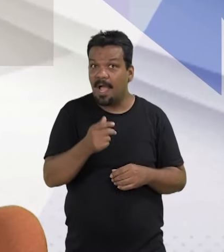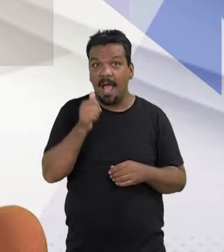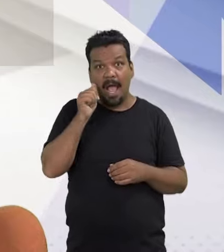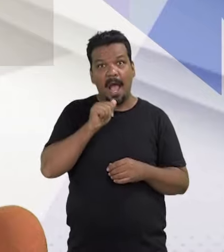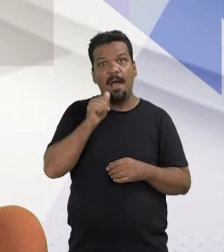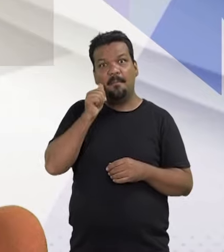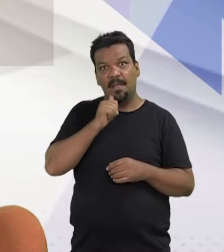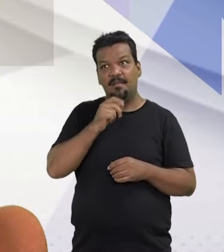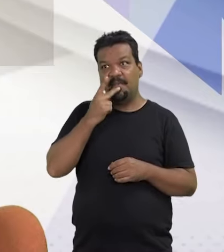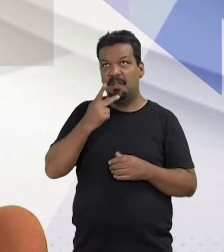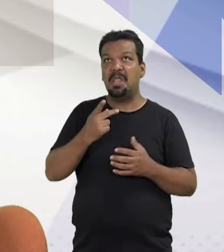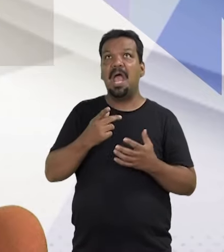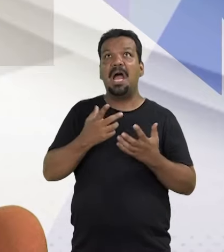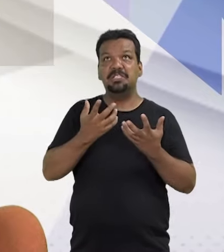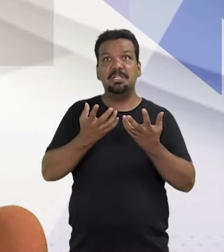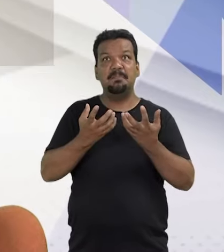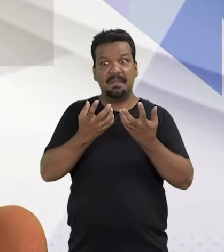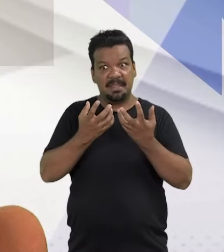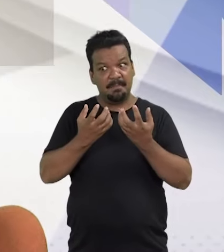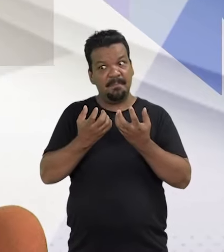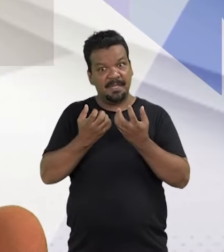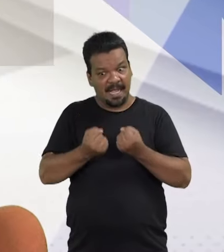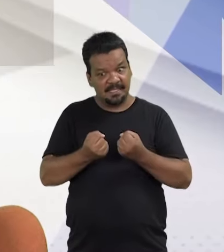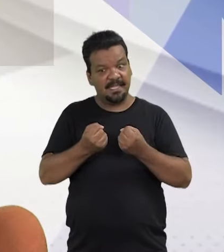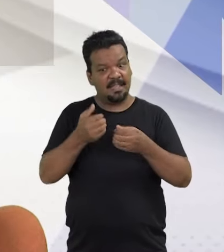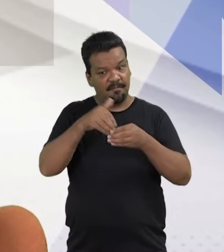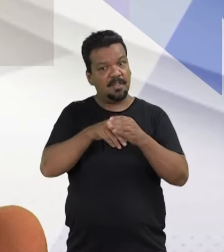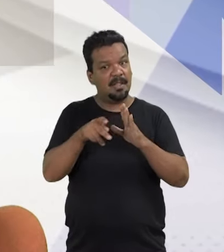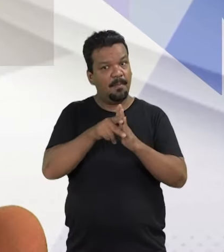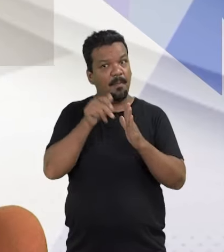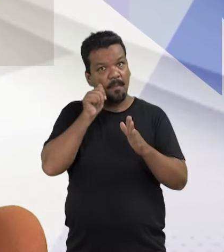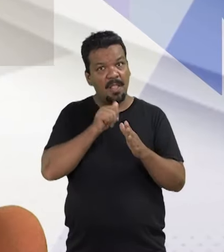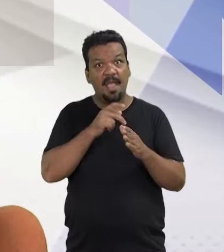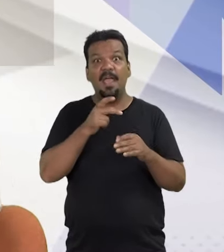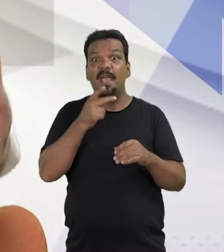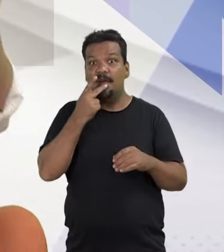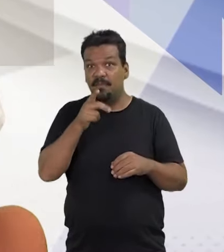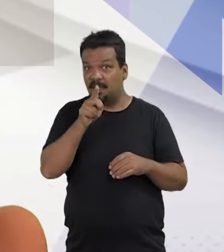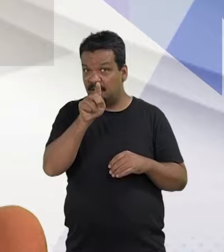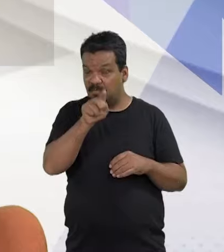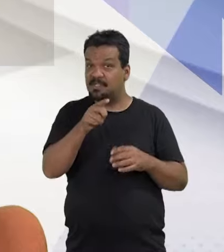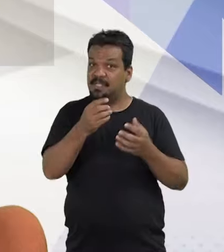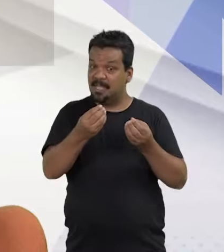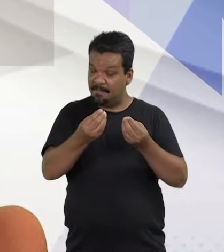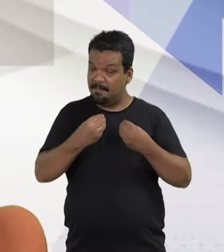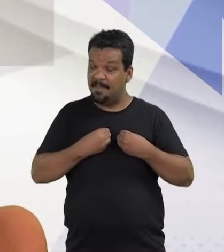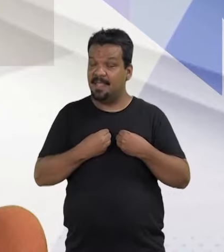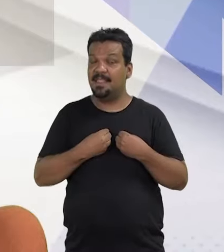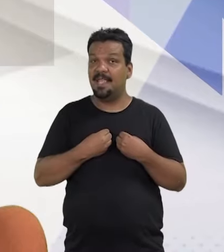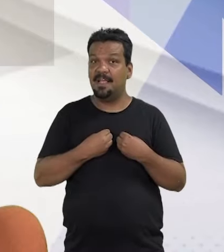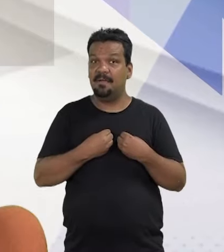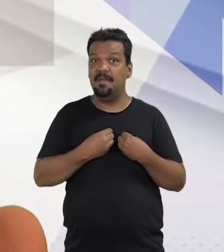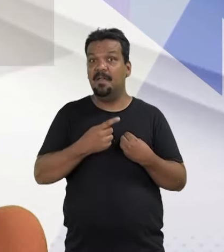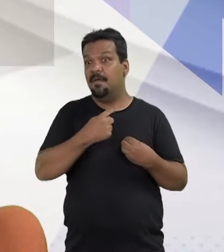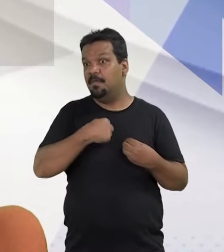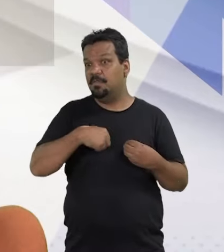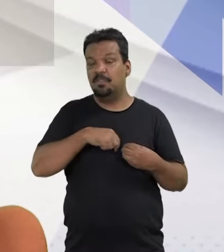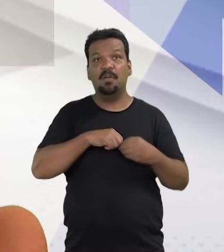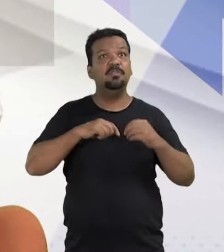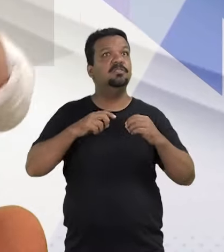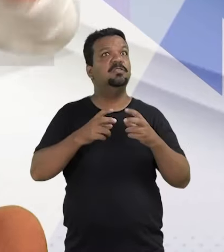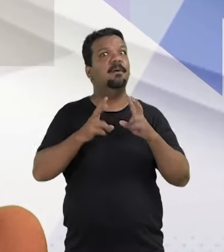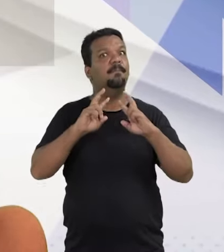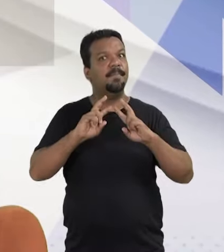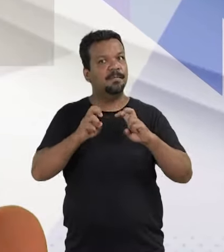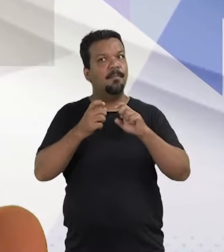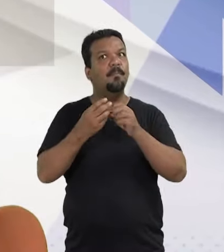vou dizer, as mulheres me convenceram que deviam votar em mulher e agora eu volto com o convencimento que vocês me deram. Nós nos